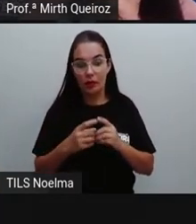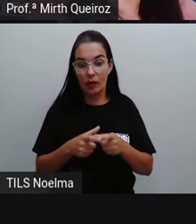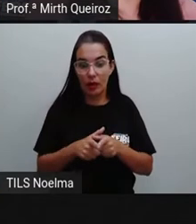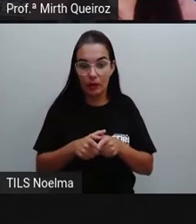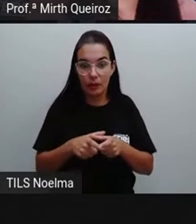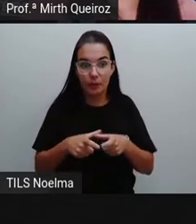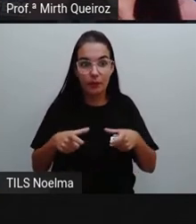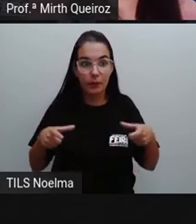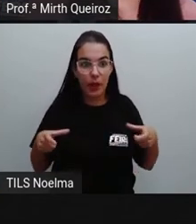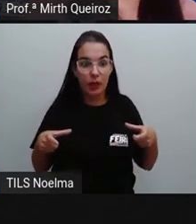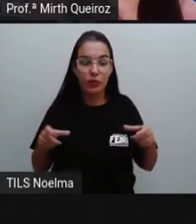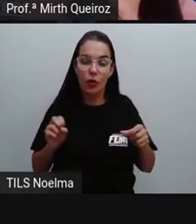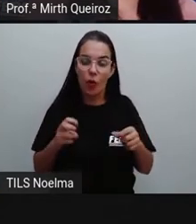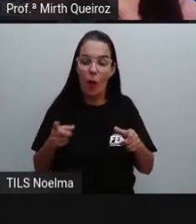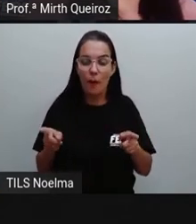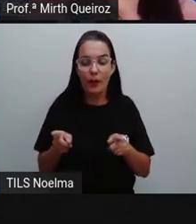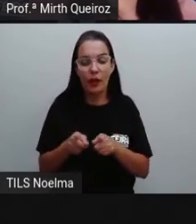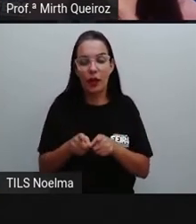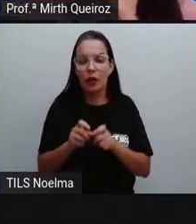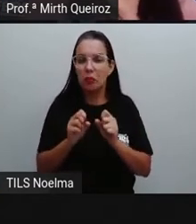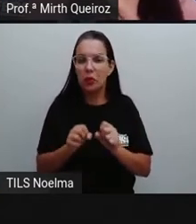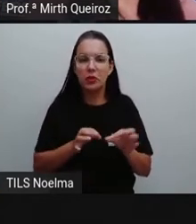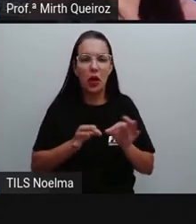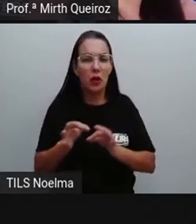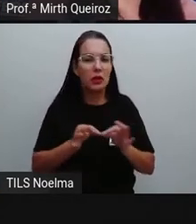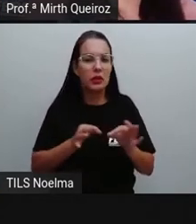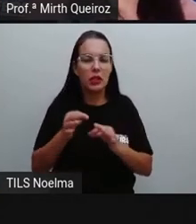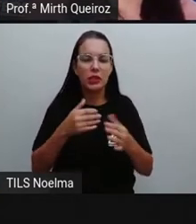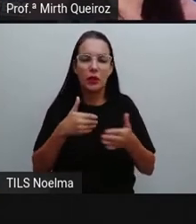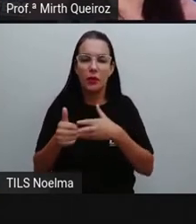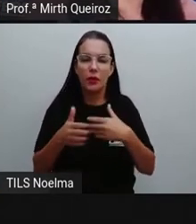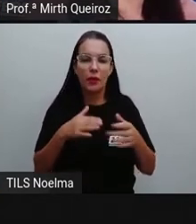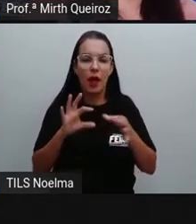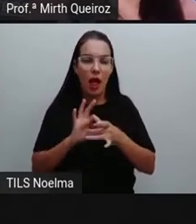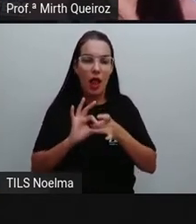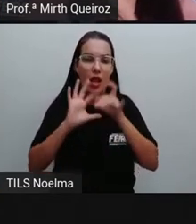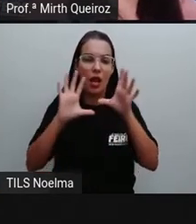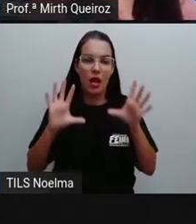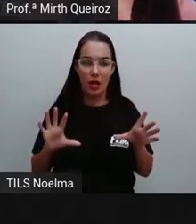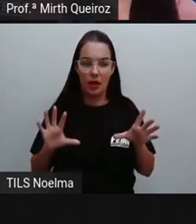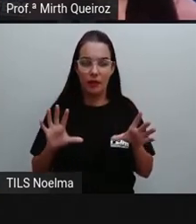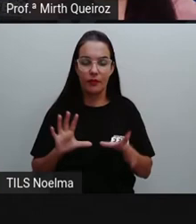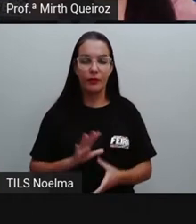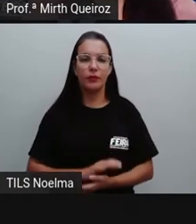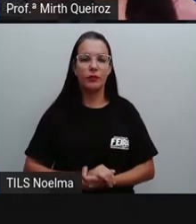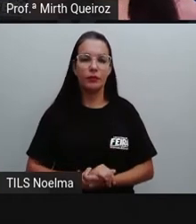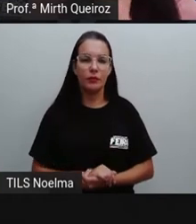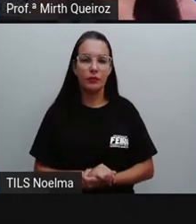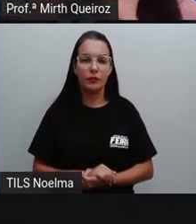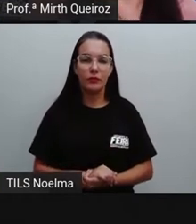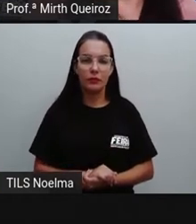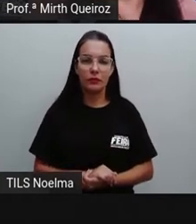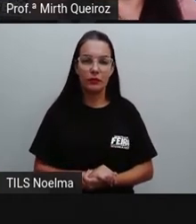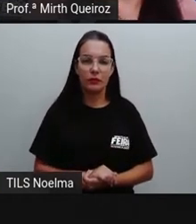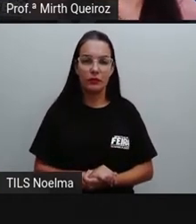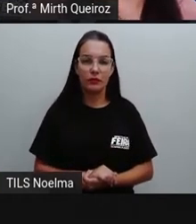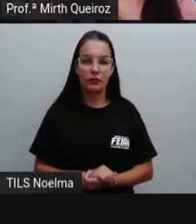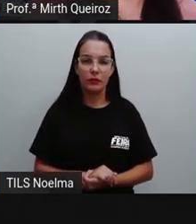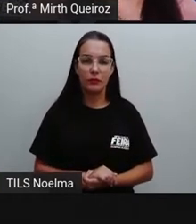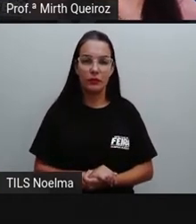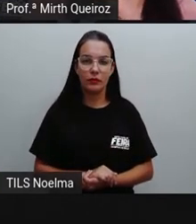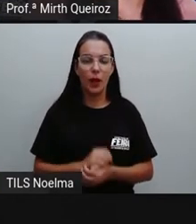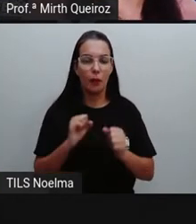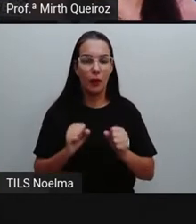organização, tanto a organização, a questão da estrutura ali do corpo da carta, quanto o tamanho da carta, também pode